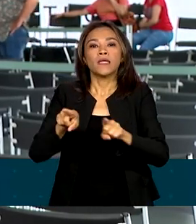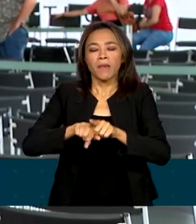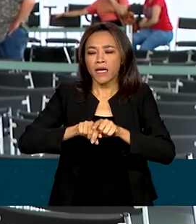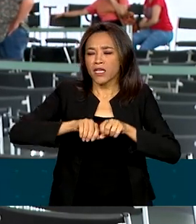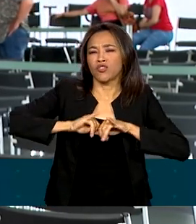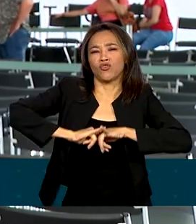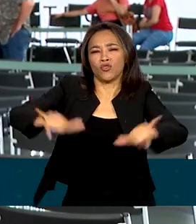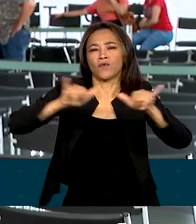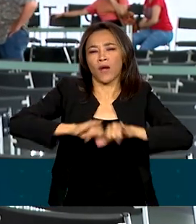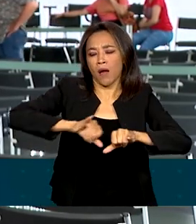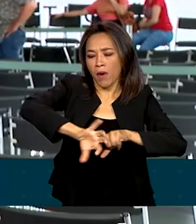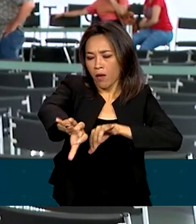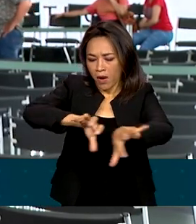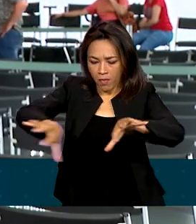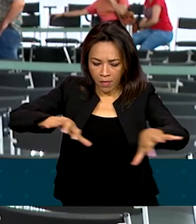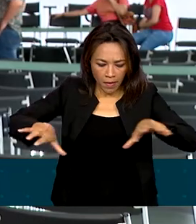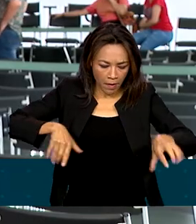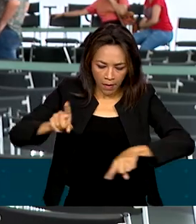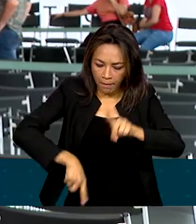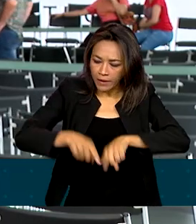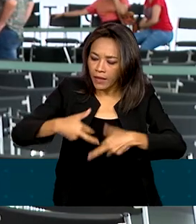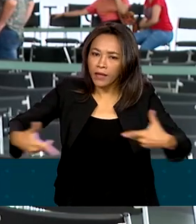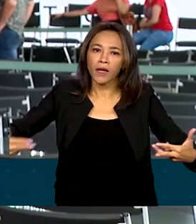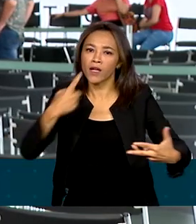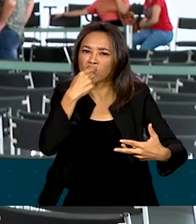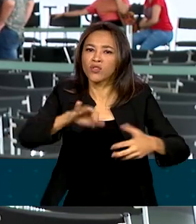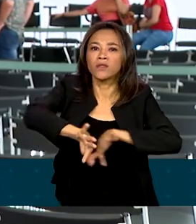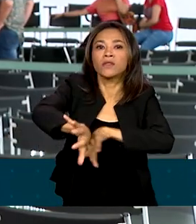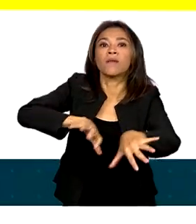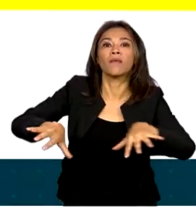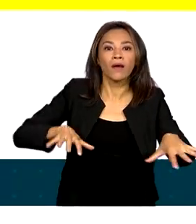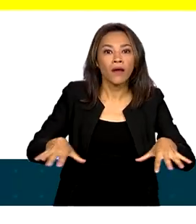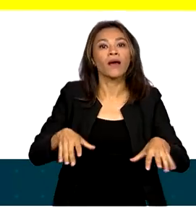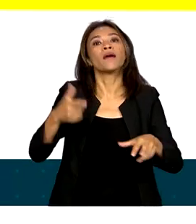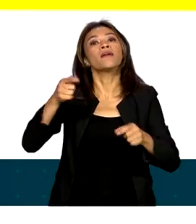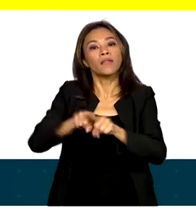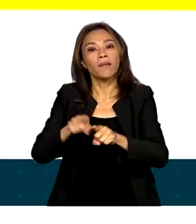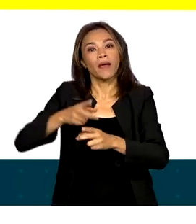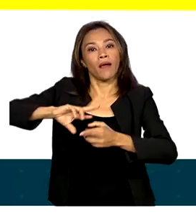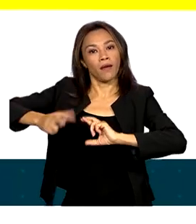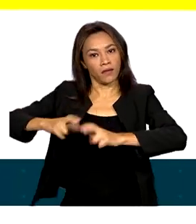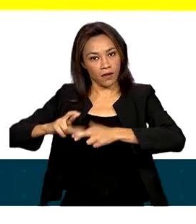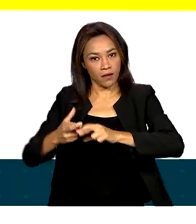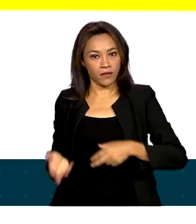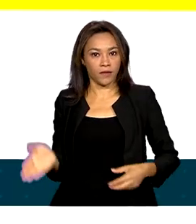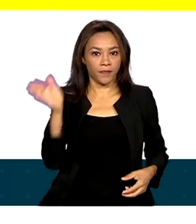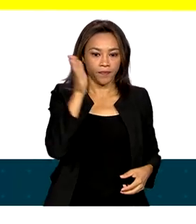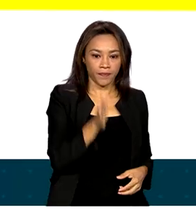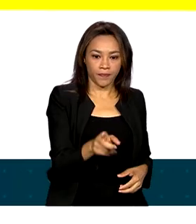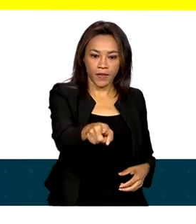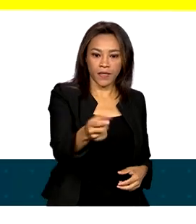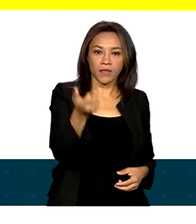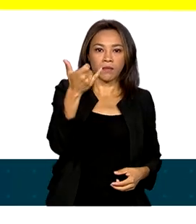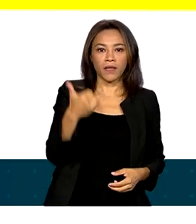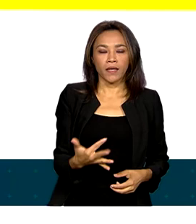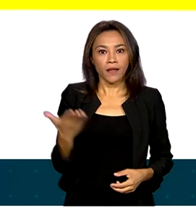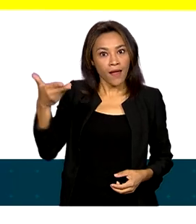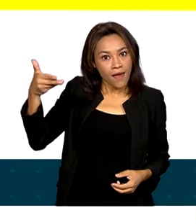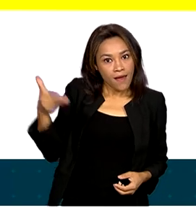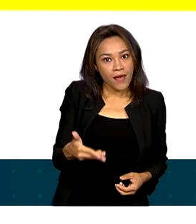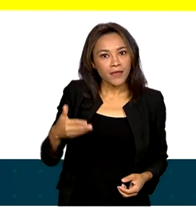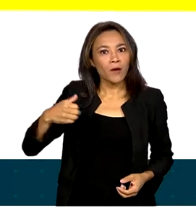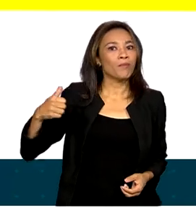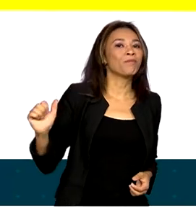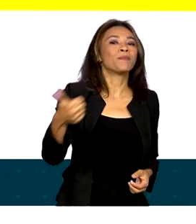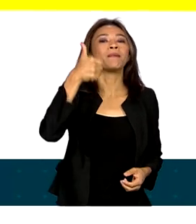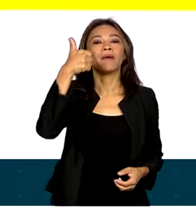resíduos sólidos, a reutilização e a reciclagem. Esse é o primeiro passo de uma caminhada muito